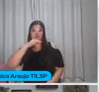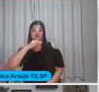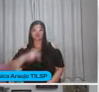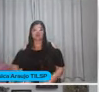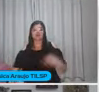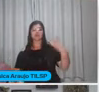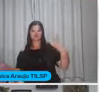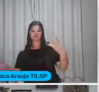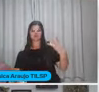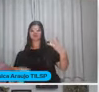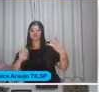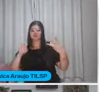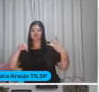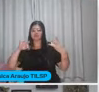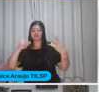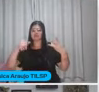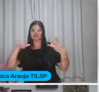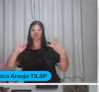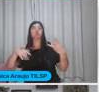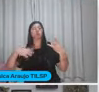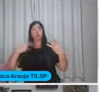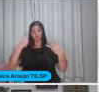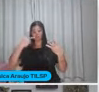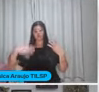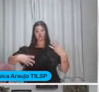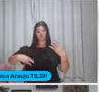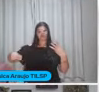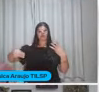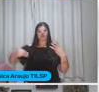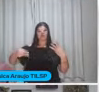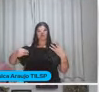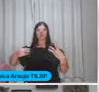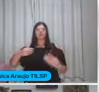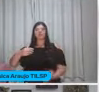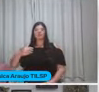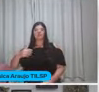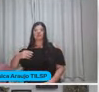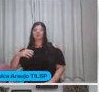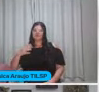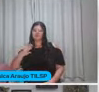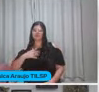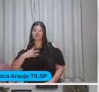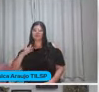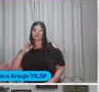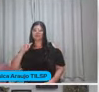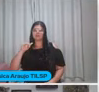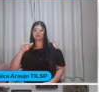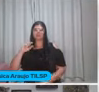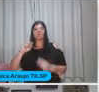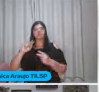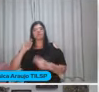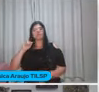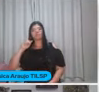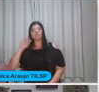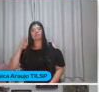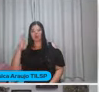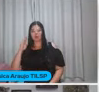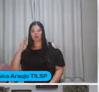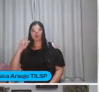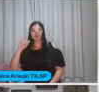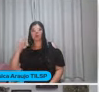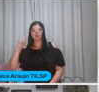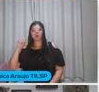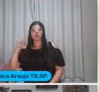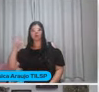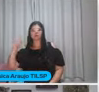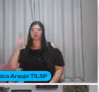Três enteados E um filho Biológico Me brindaram Eu já tenho Cinco netinhos Então a educação infantil Aqui em casa É